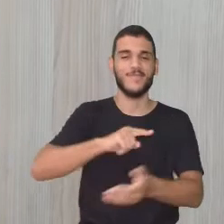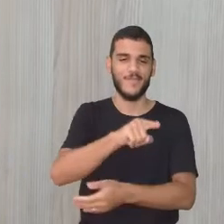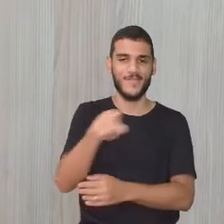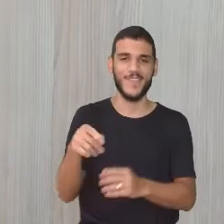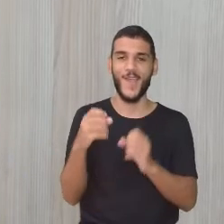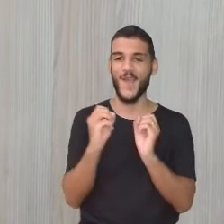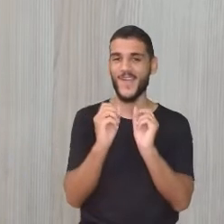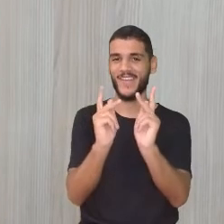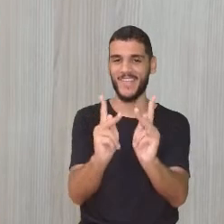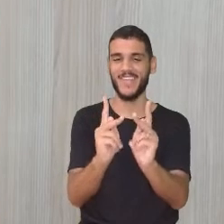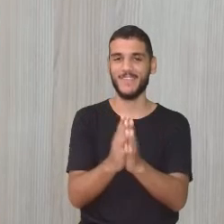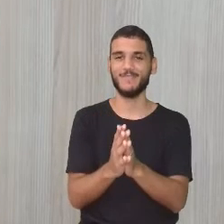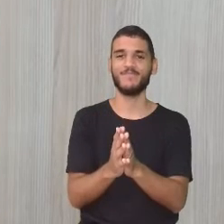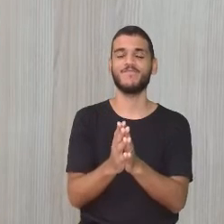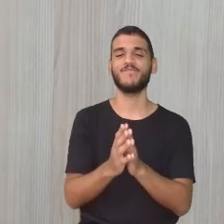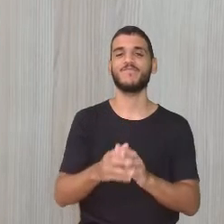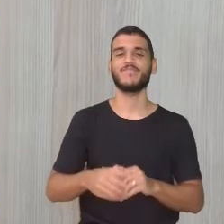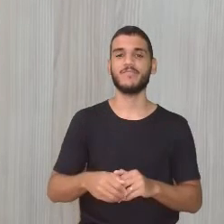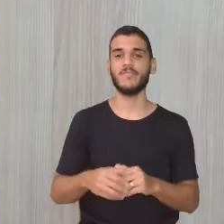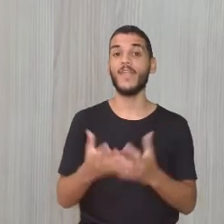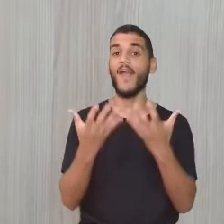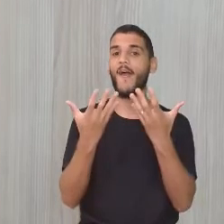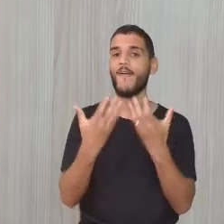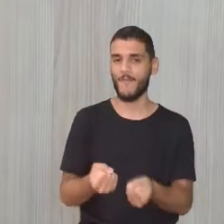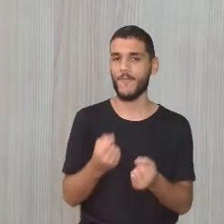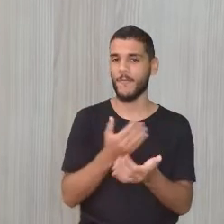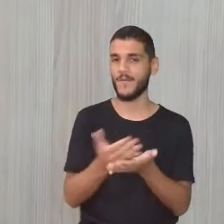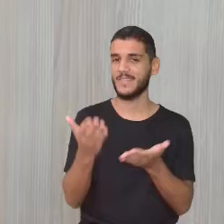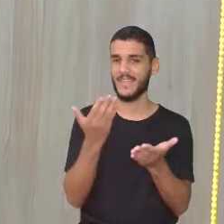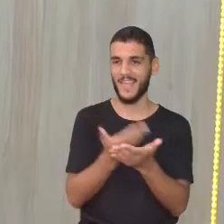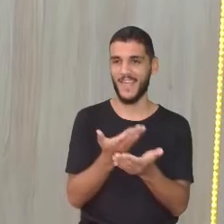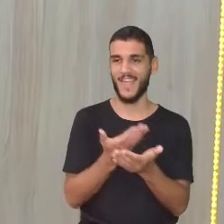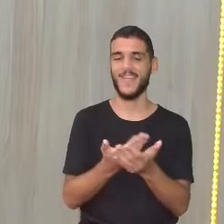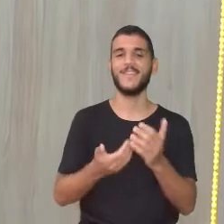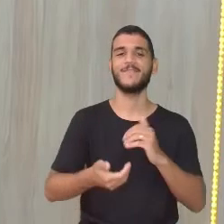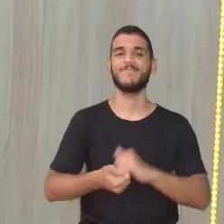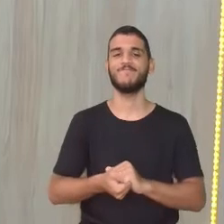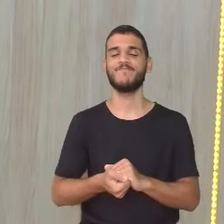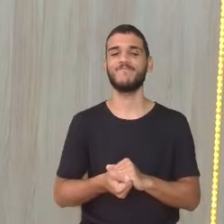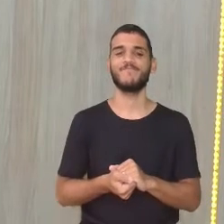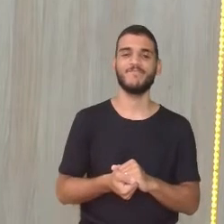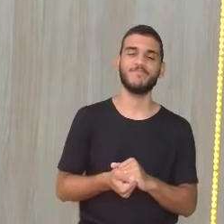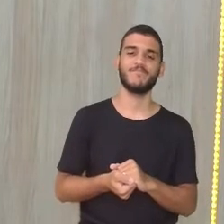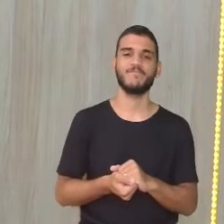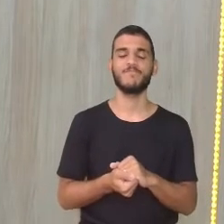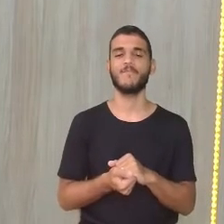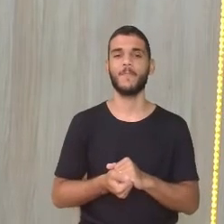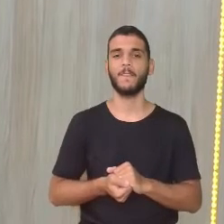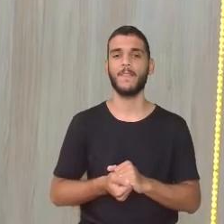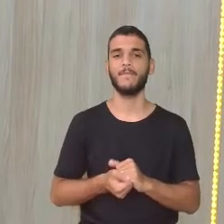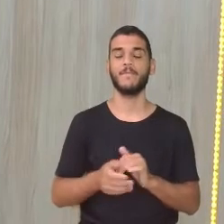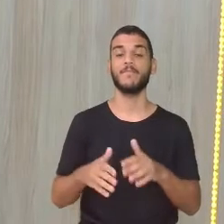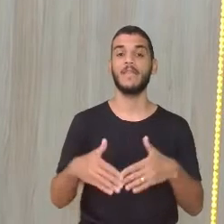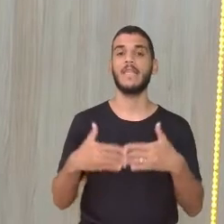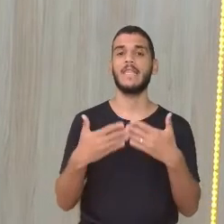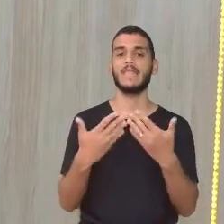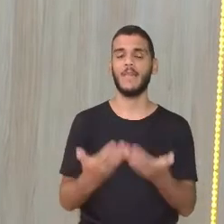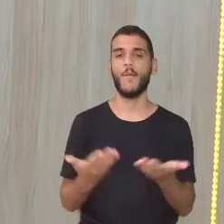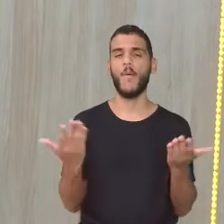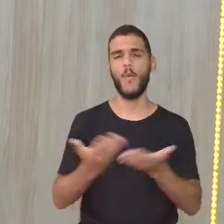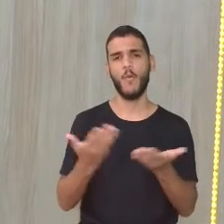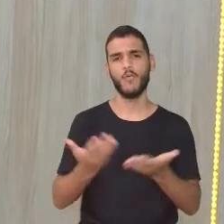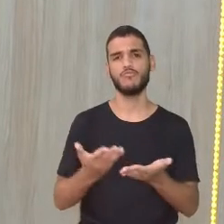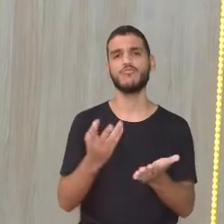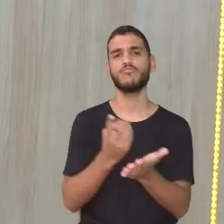bom? Então, sem mais delongas, vamos embora para a aula. Vamos embora, professora Vanessa. E aí, gente, a gente vai